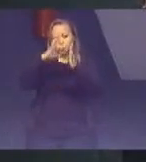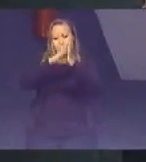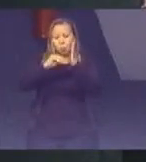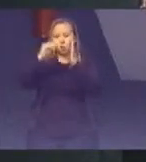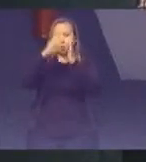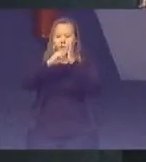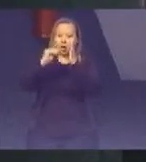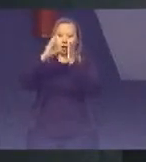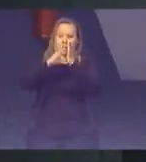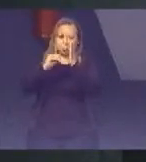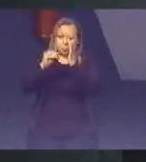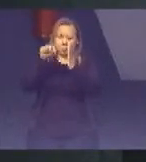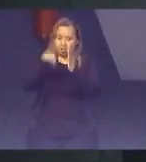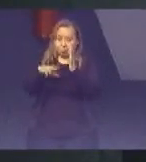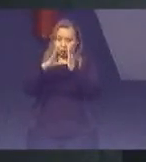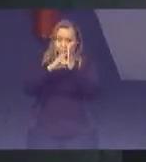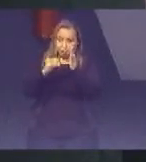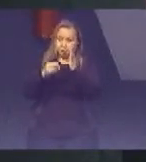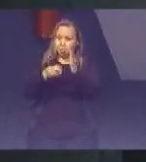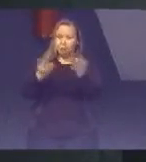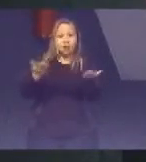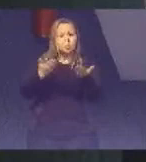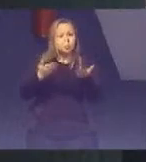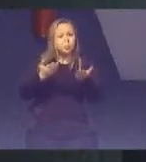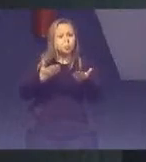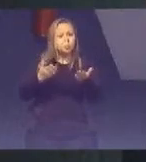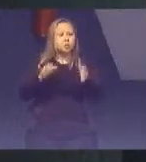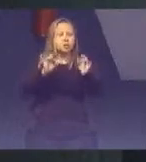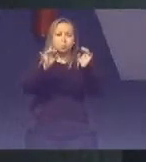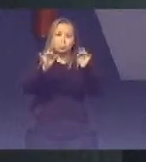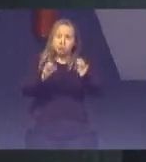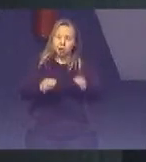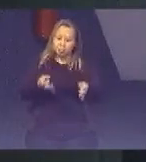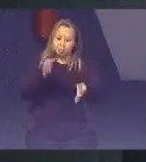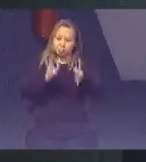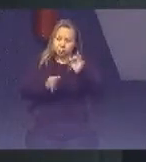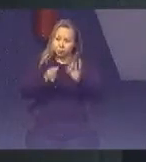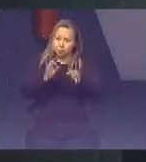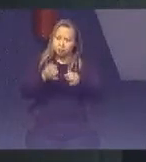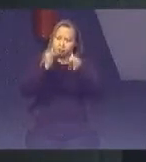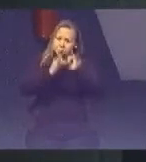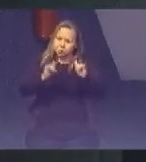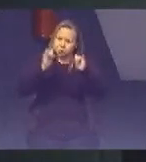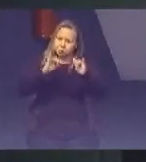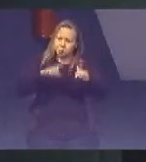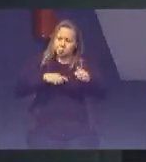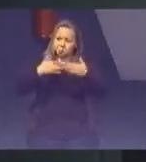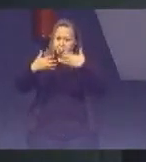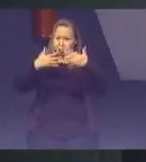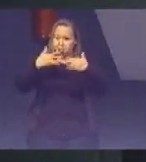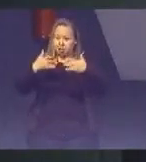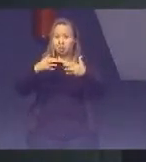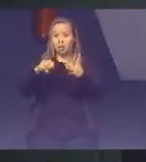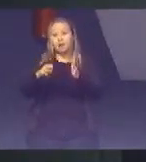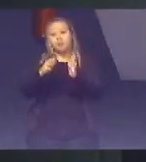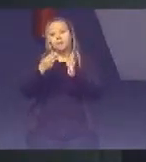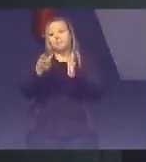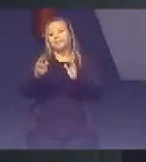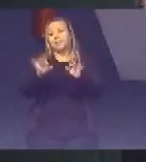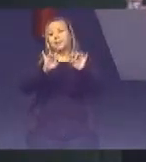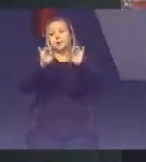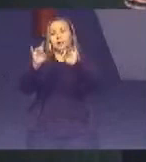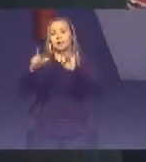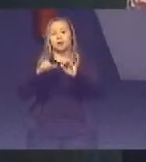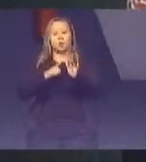padrão Porque hoje Cada tribunal Ele informa Tem transparência Mas ele tem Uma metodologia Própria Se nós